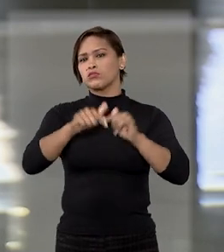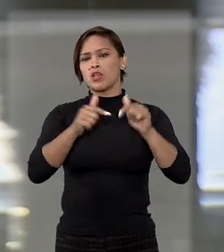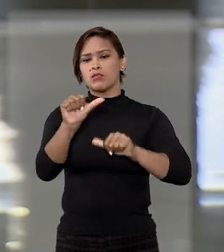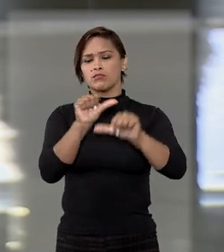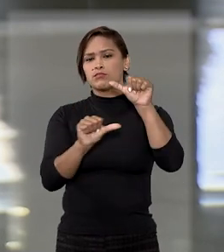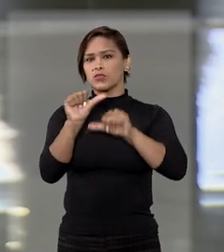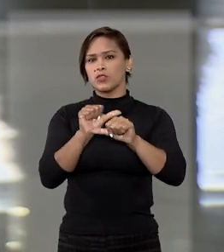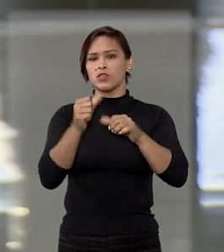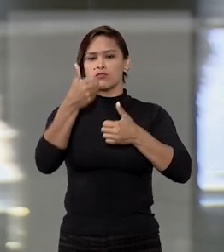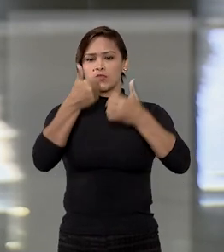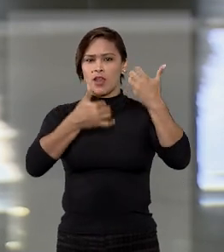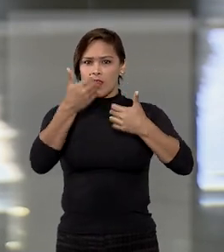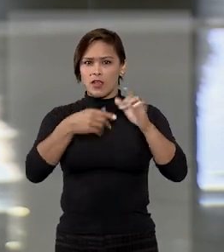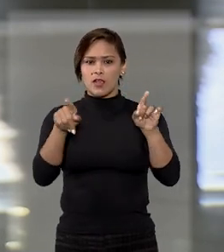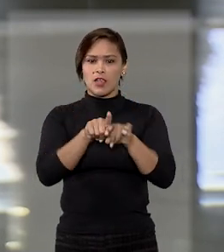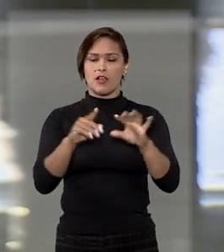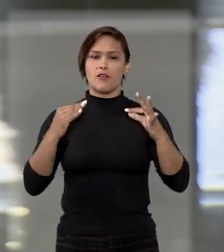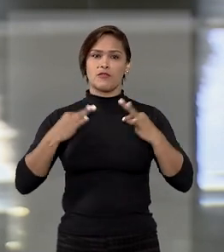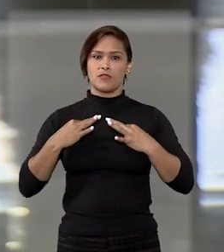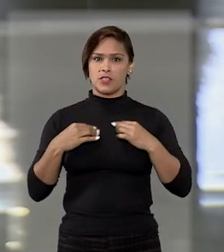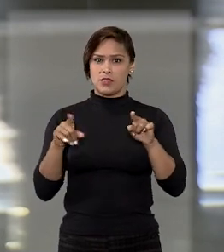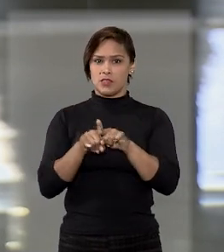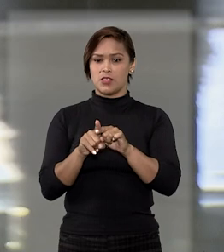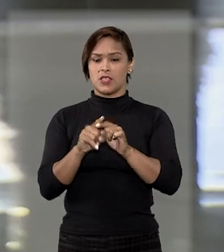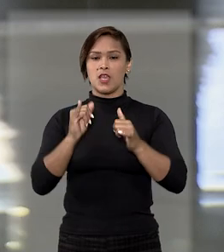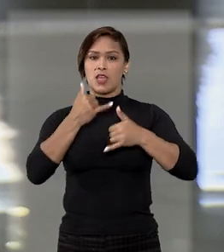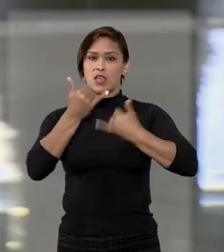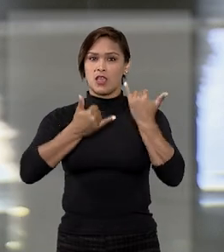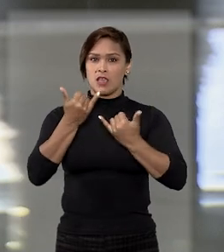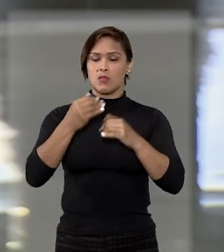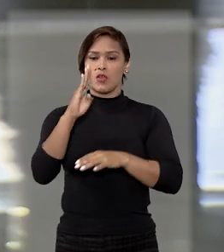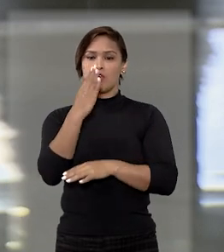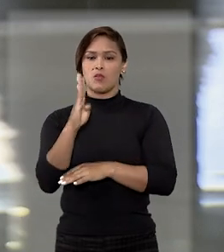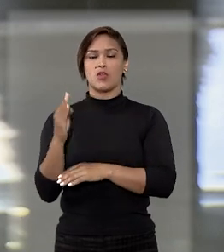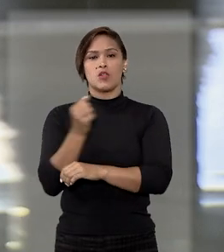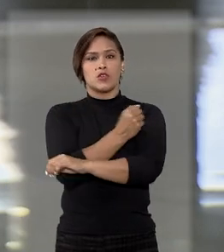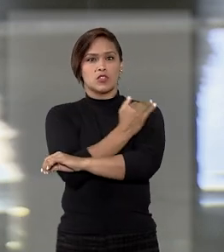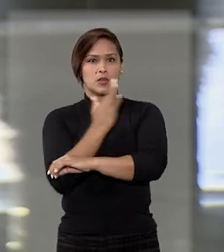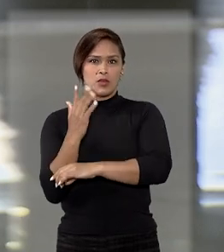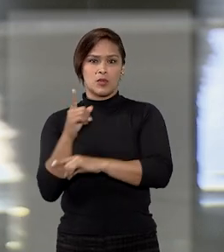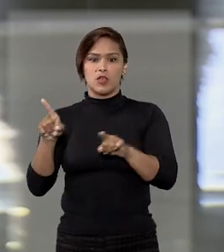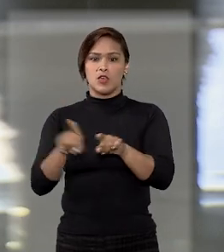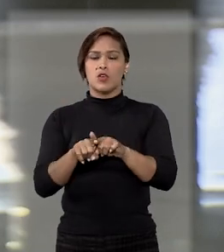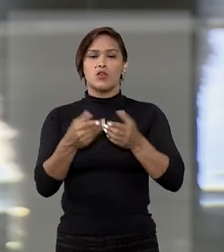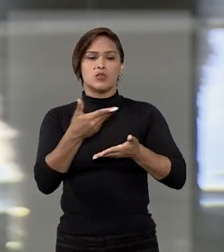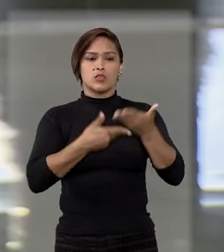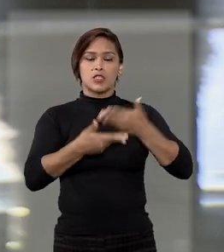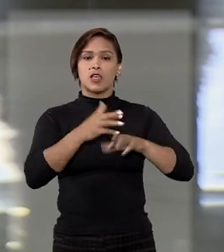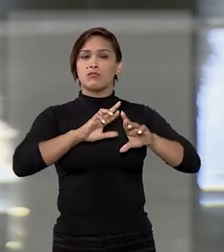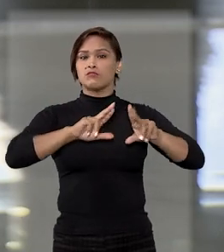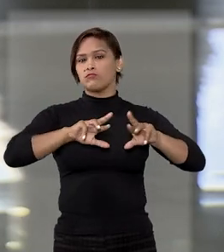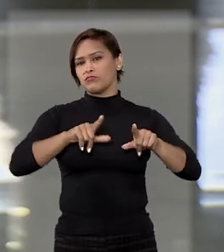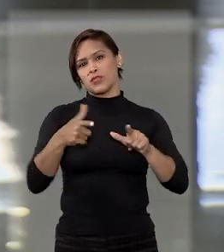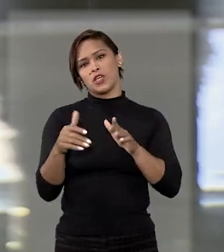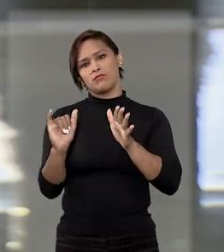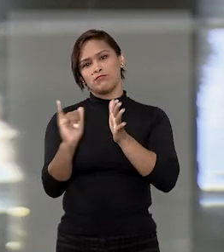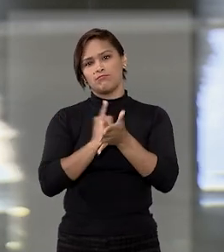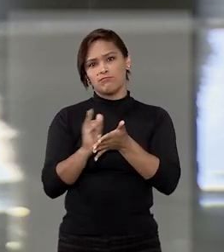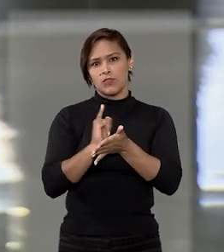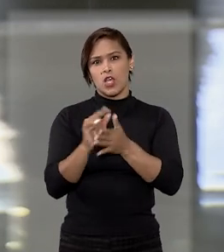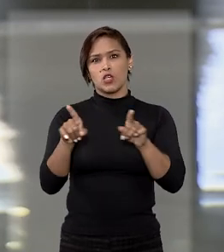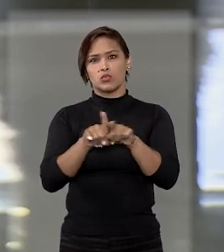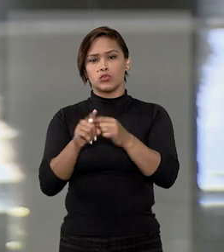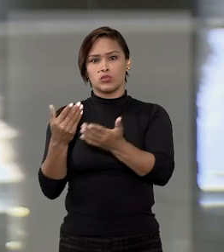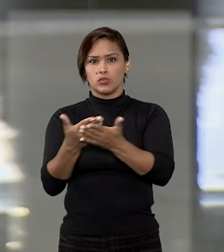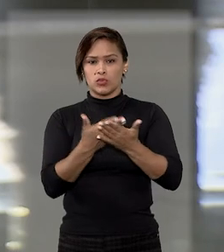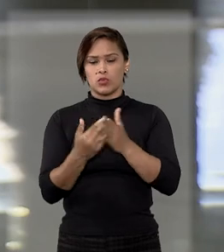uma atividade modificadora das características físicas, químicas ou biológicas do meio ambiente, o que inviabiliza a elaboração do